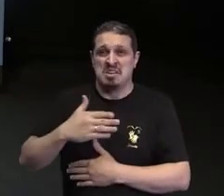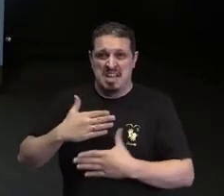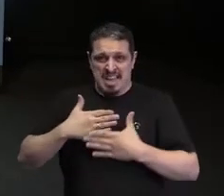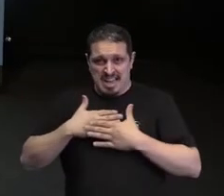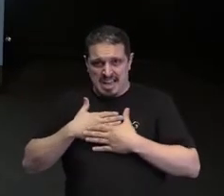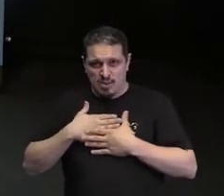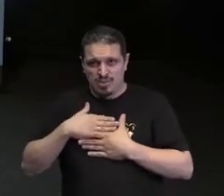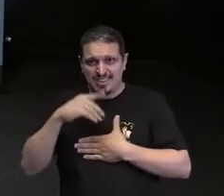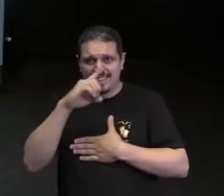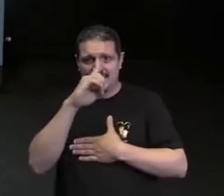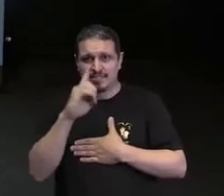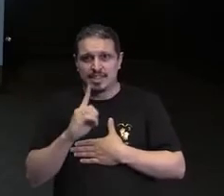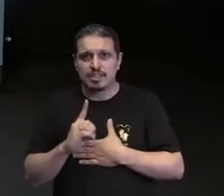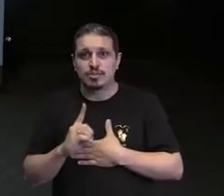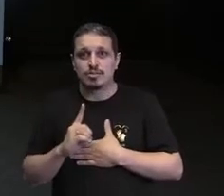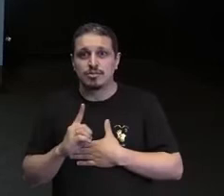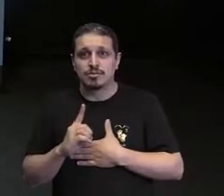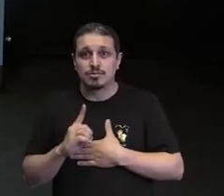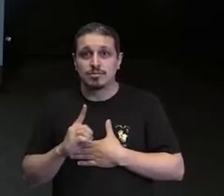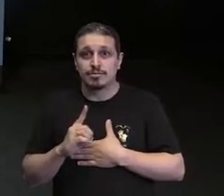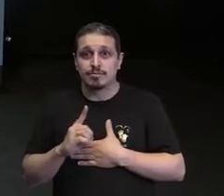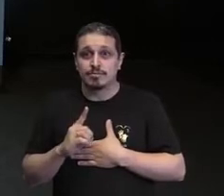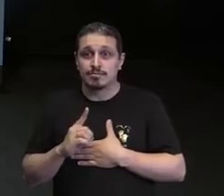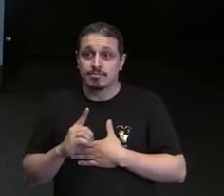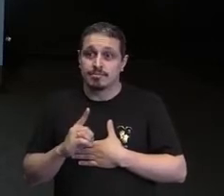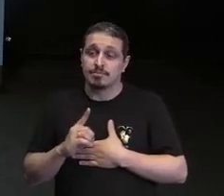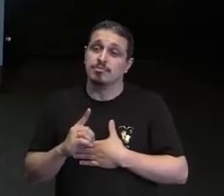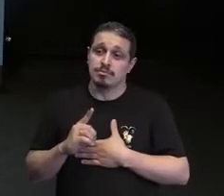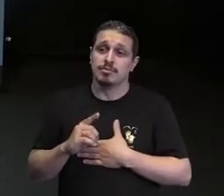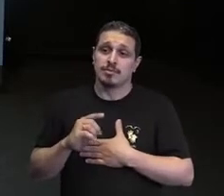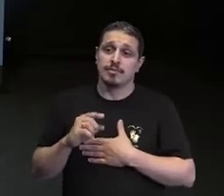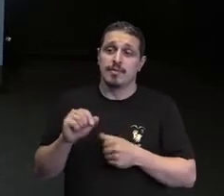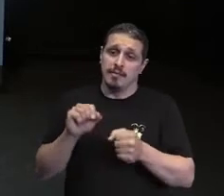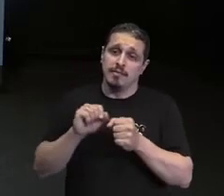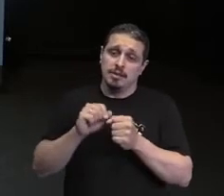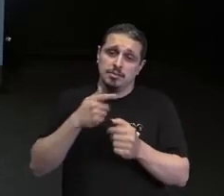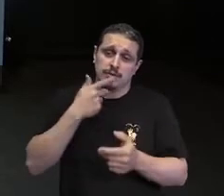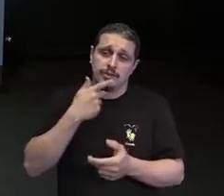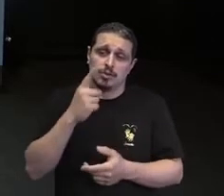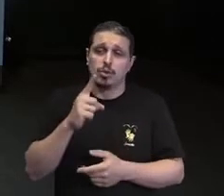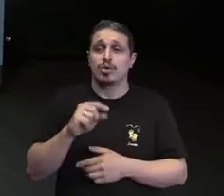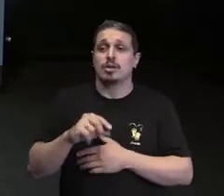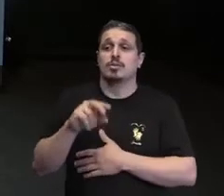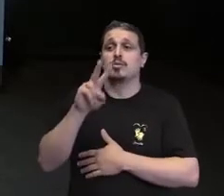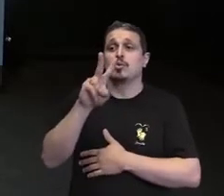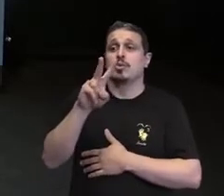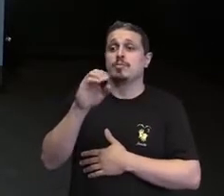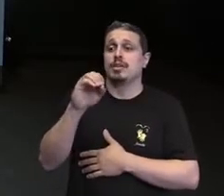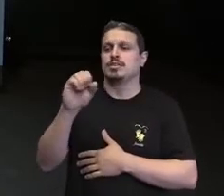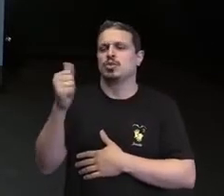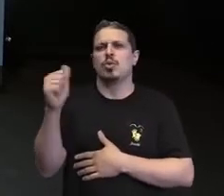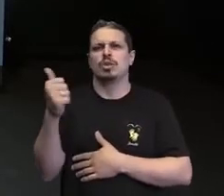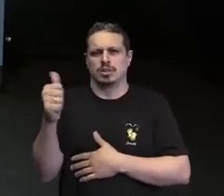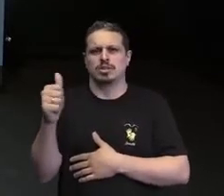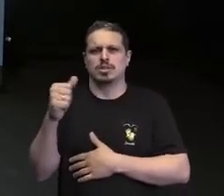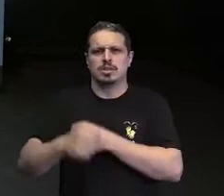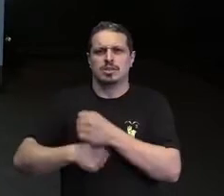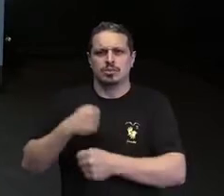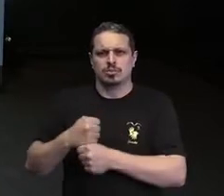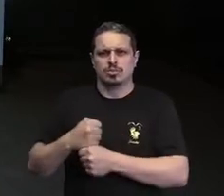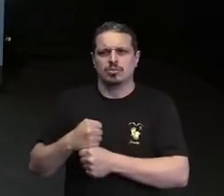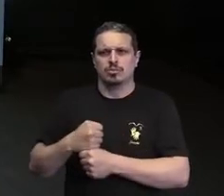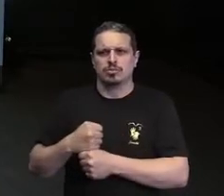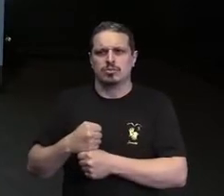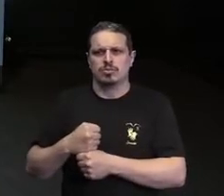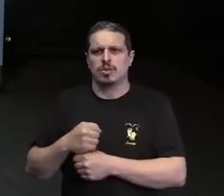tipo de deficiência. Dados da OMS de 2011. E essa imagem, que representa uma